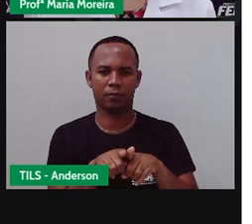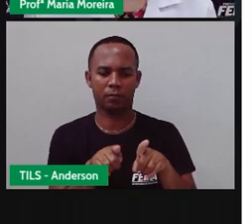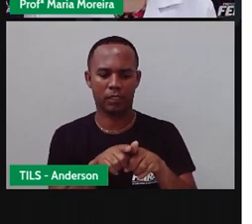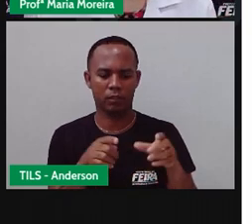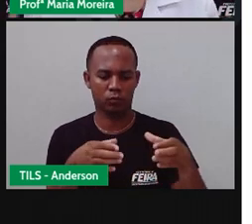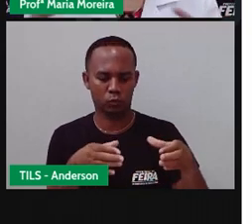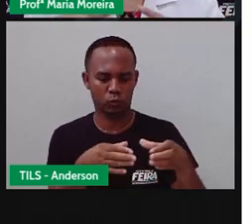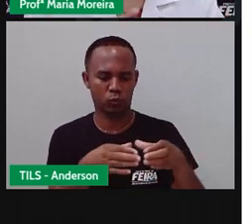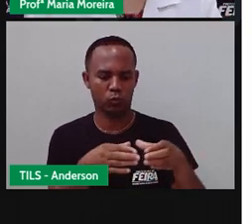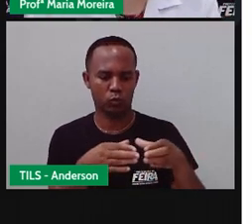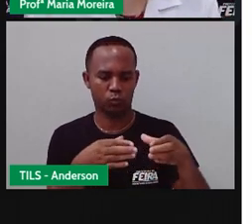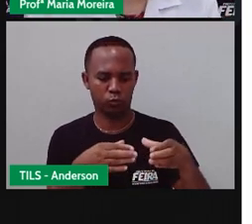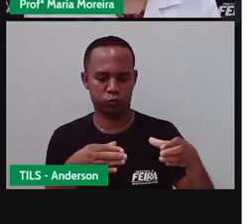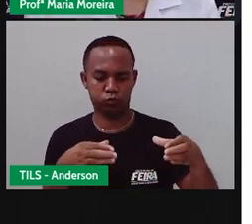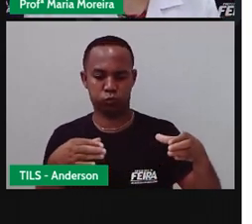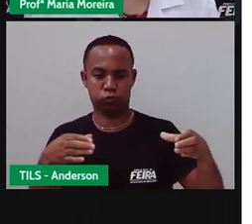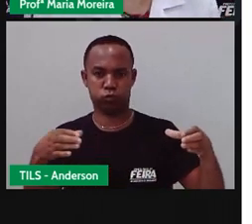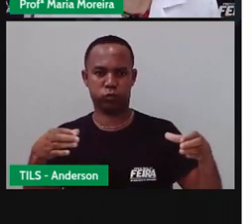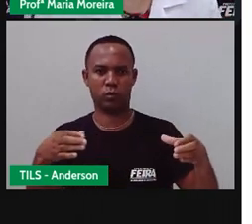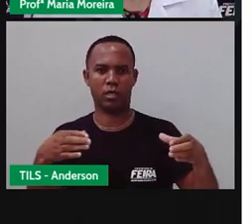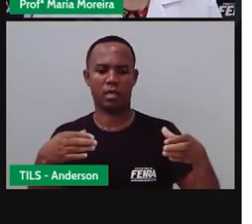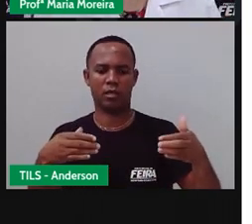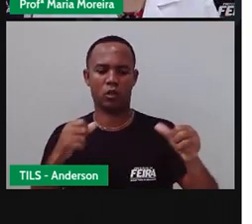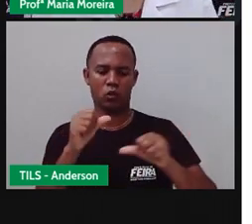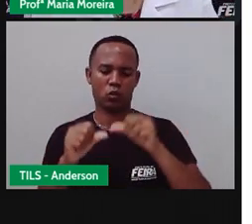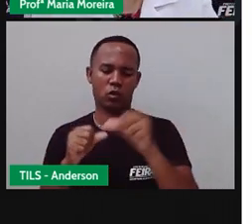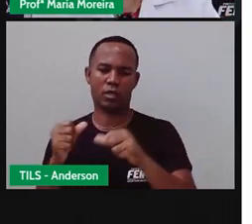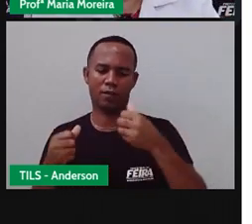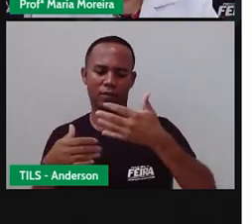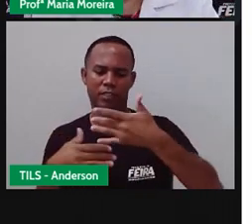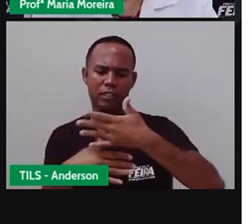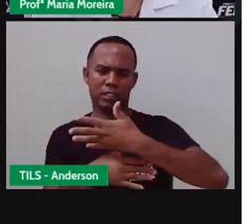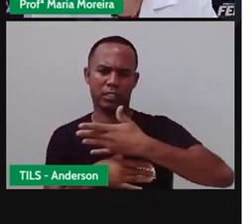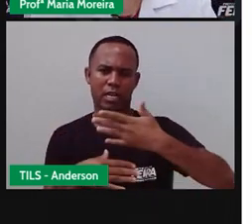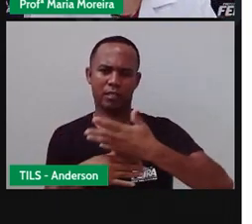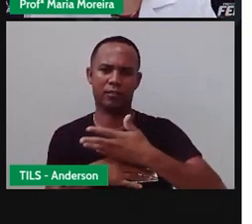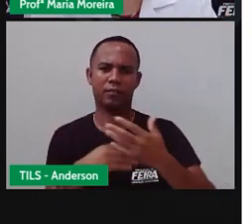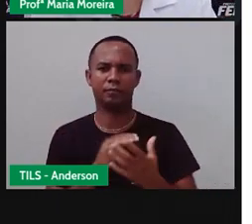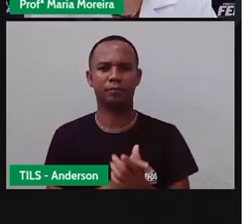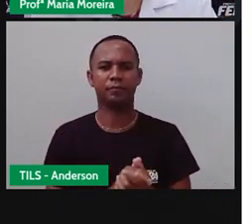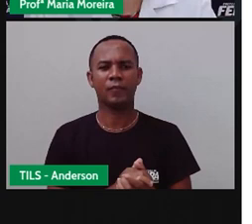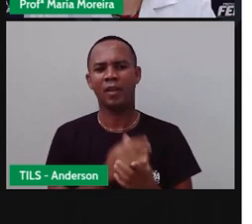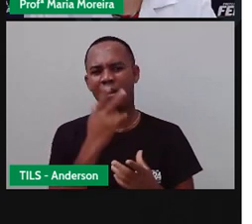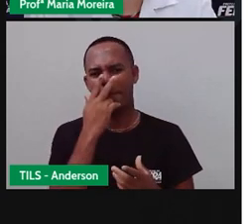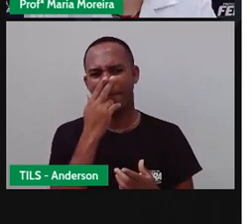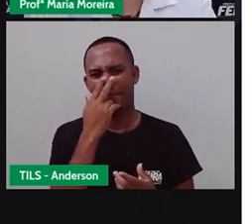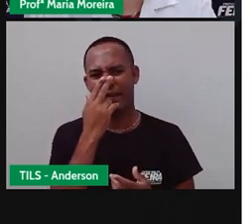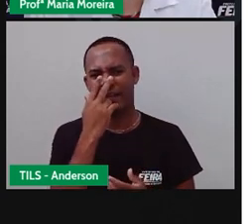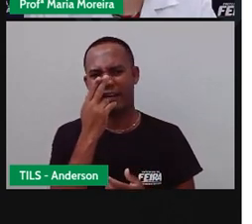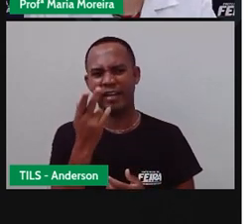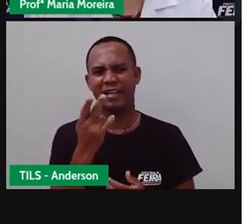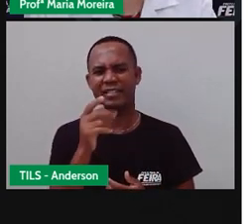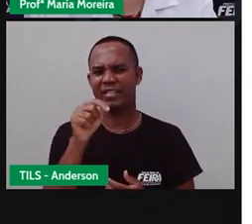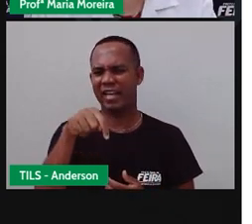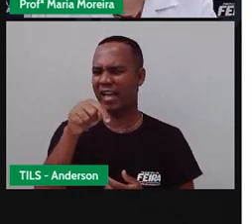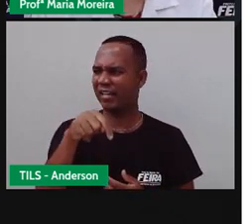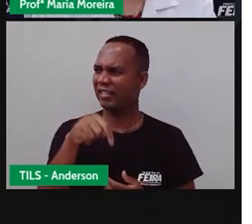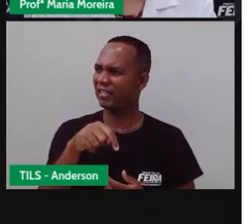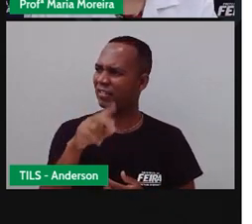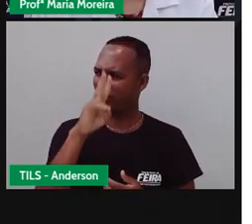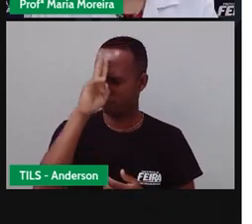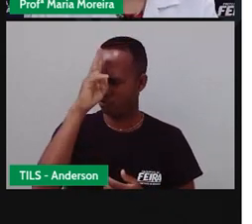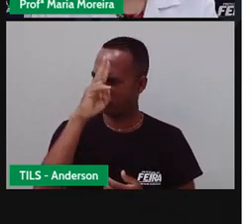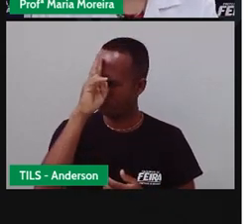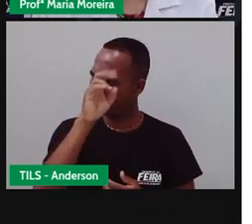crescia, formavam-se as cidades. Essa história, Anderson, parece uma história bem semelhante ao que gente já contou aqui, não parece?